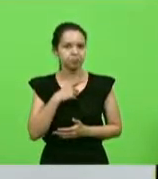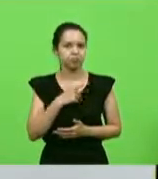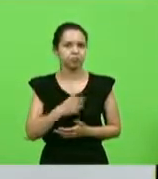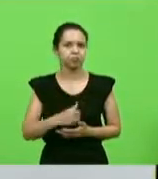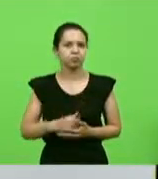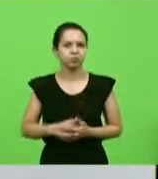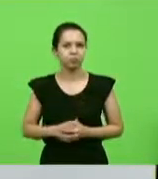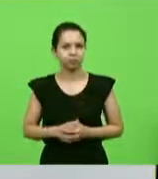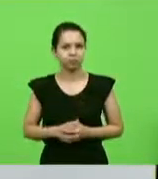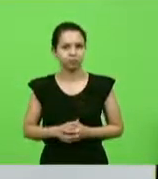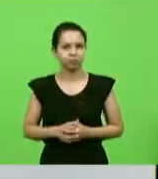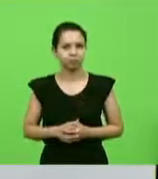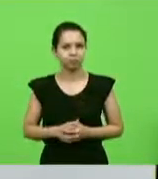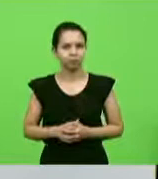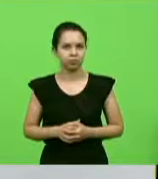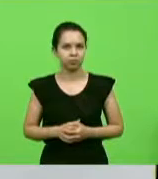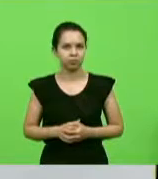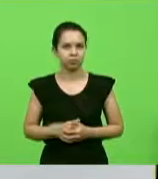pro